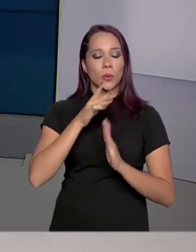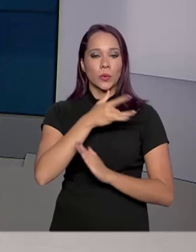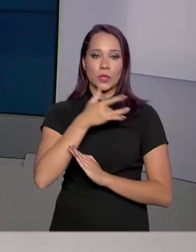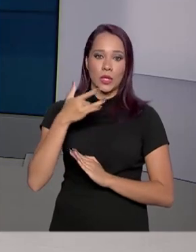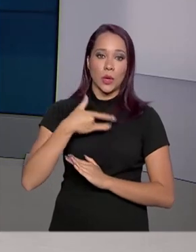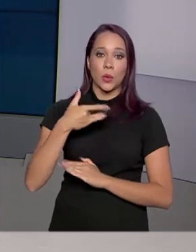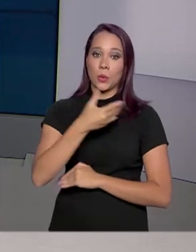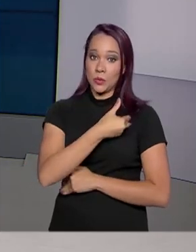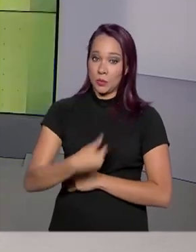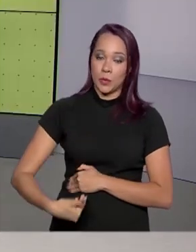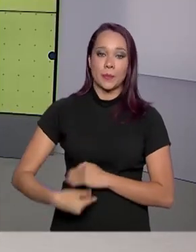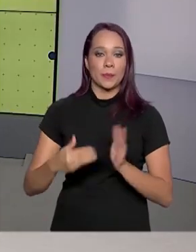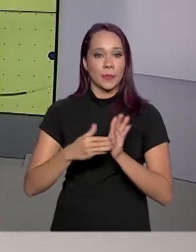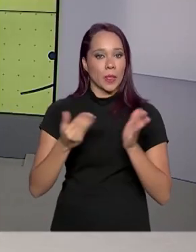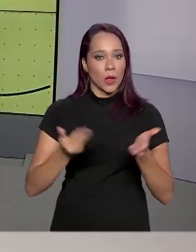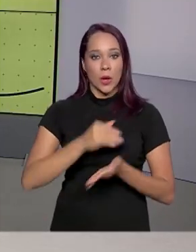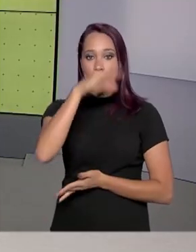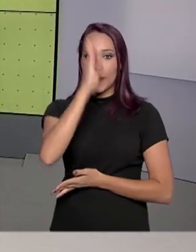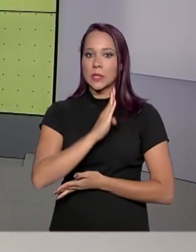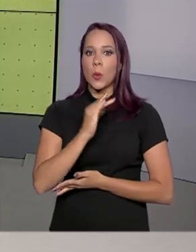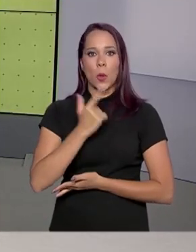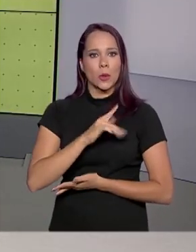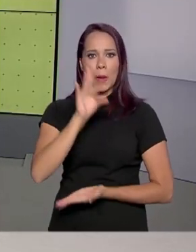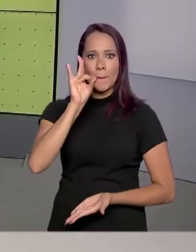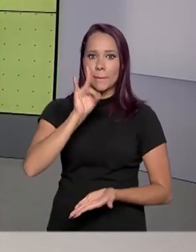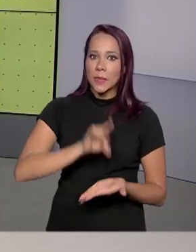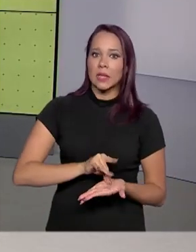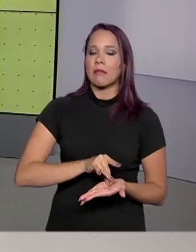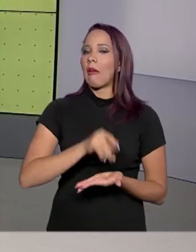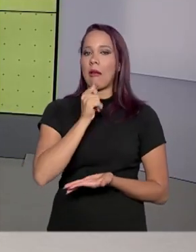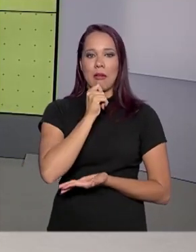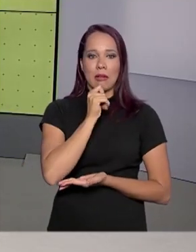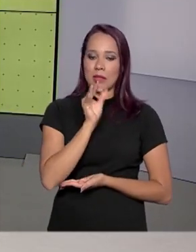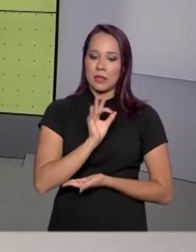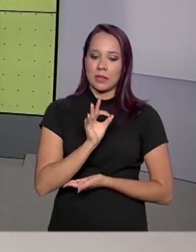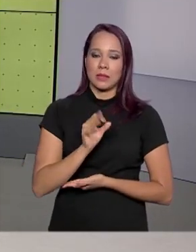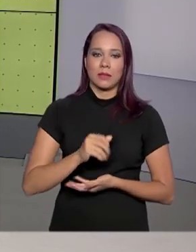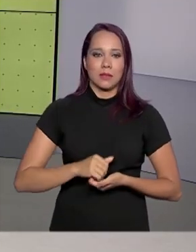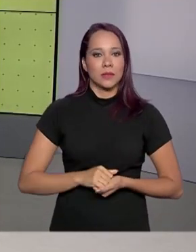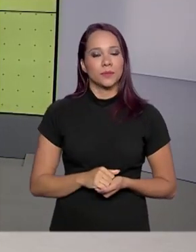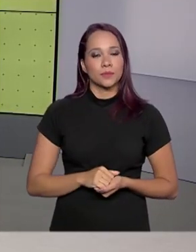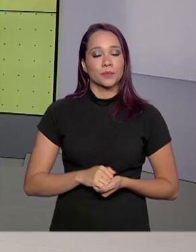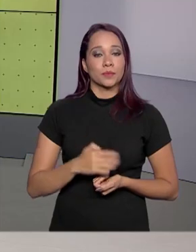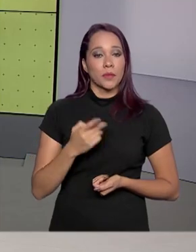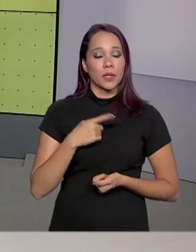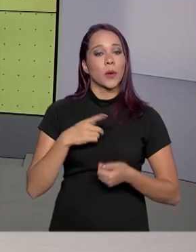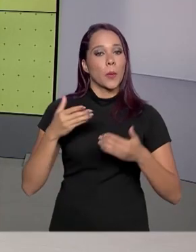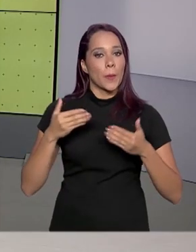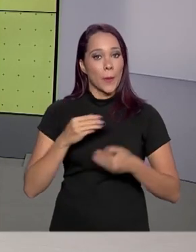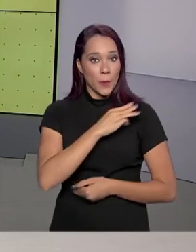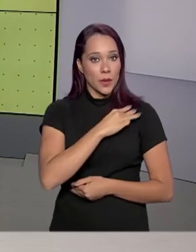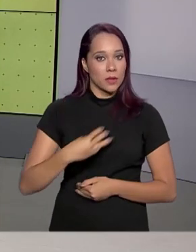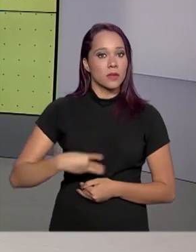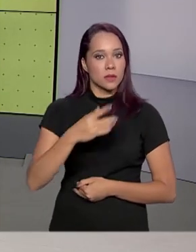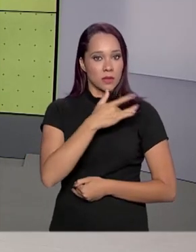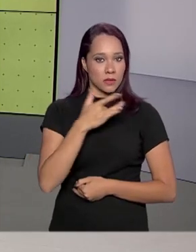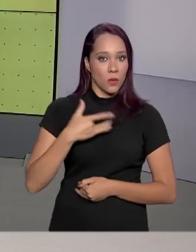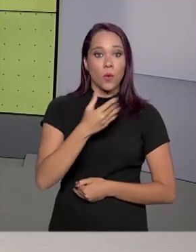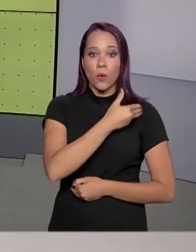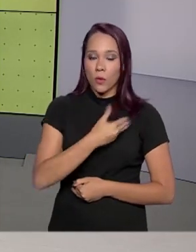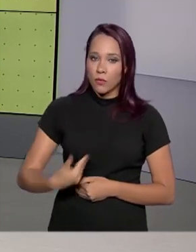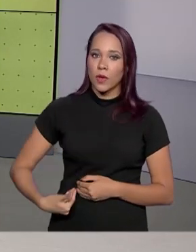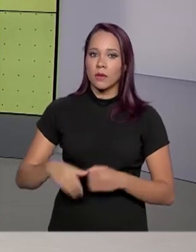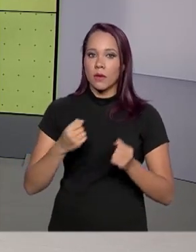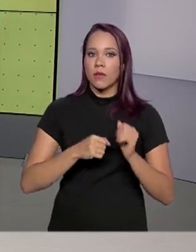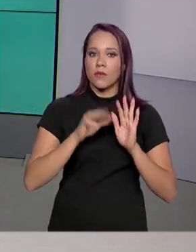pública. Até agora, o Brasil não registra nenhum caso confirmado da doença. De acordo com o Ministro da Saúde, o governo deve